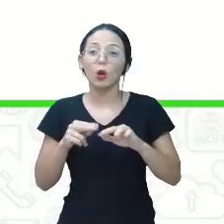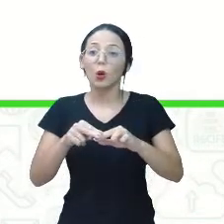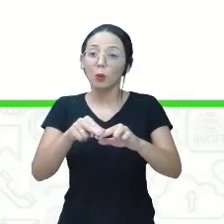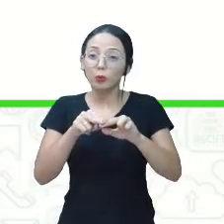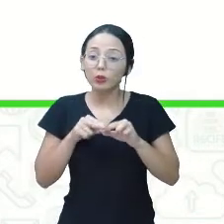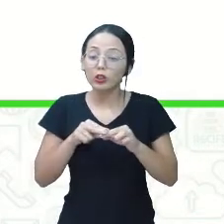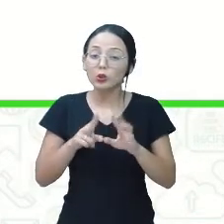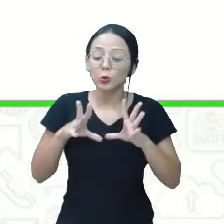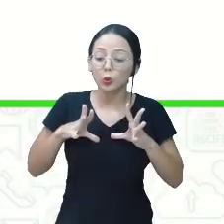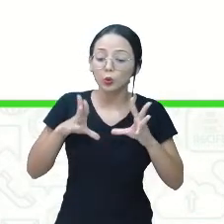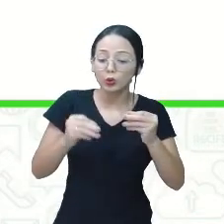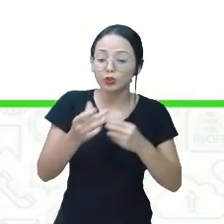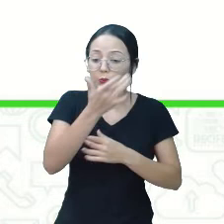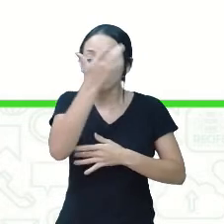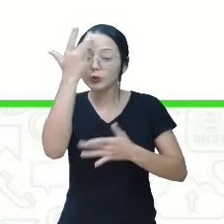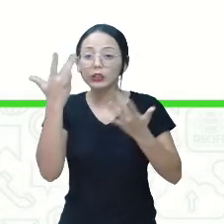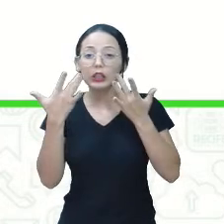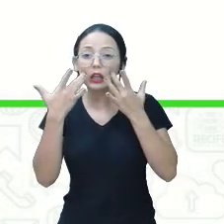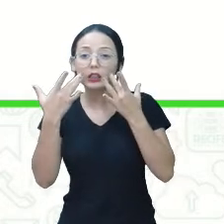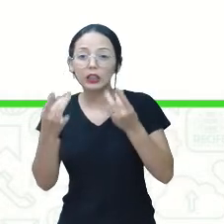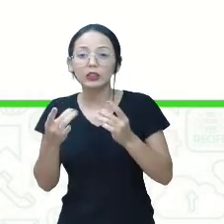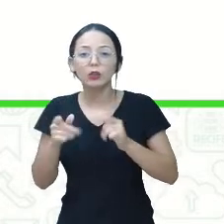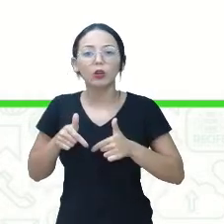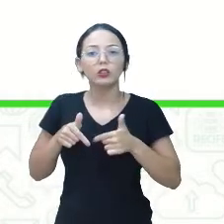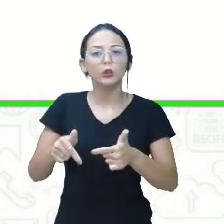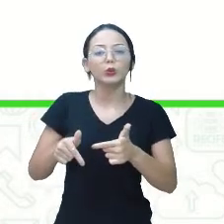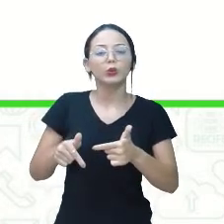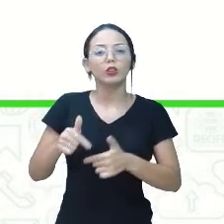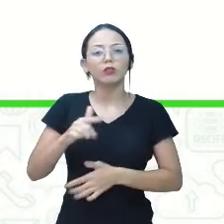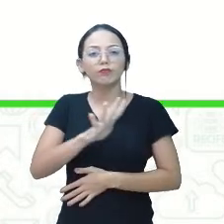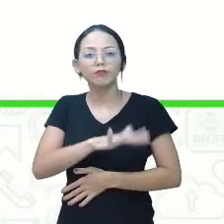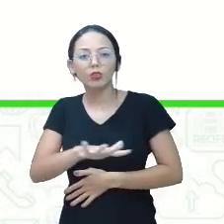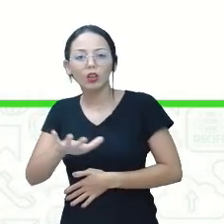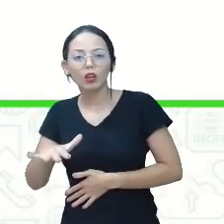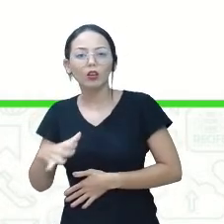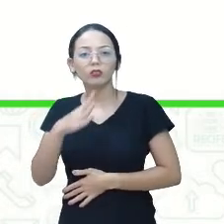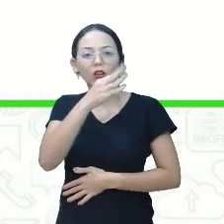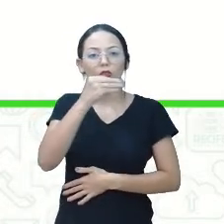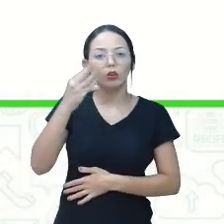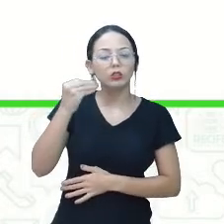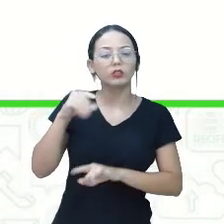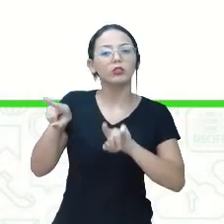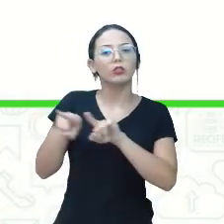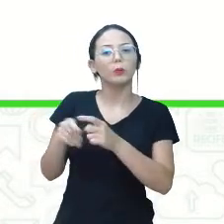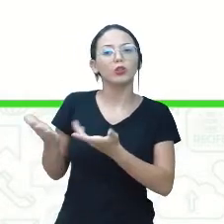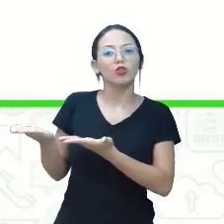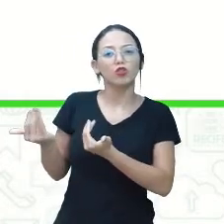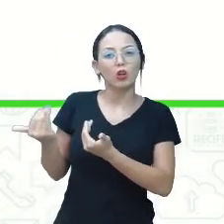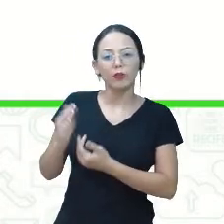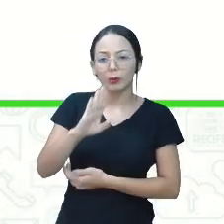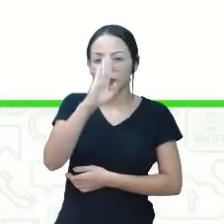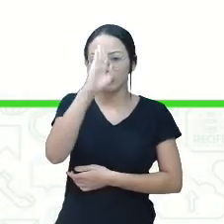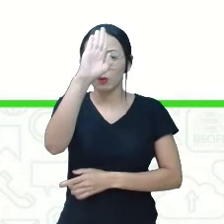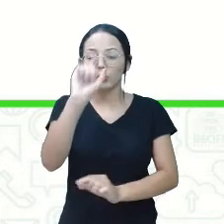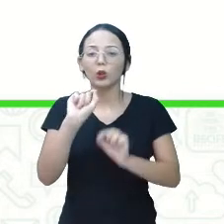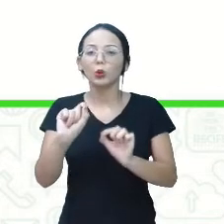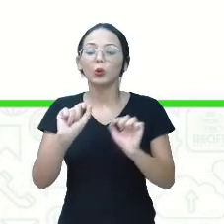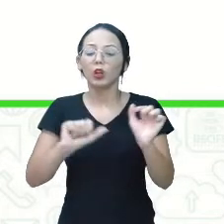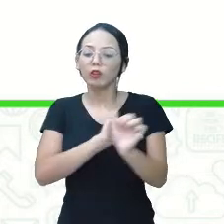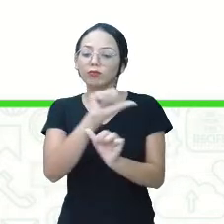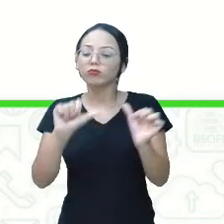isso, todos devem estar atentos às atitudes das crianças, adolescentes e jovens, principalmente em